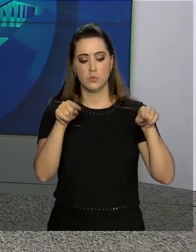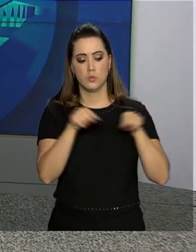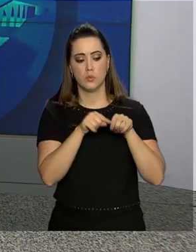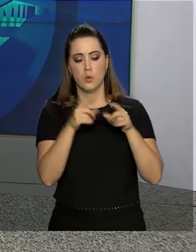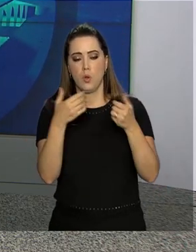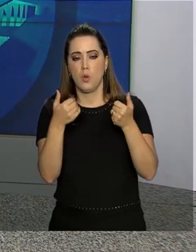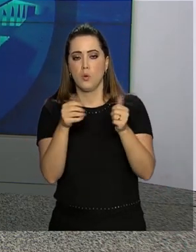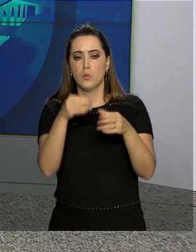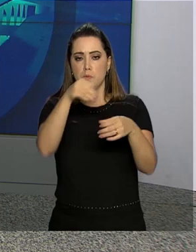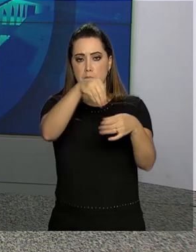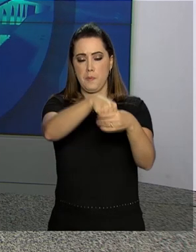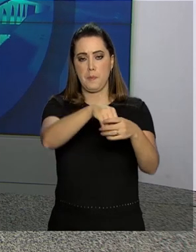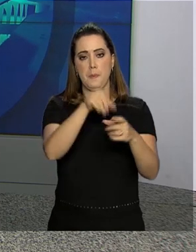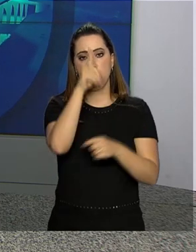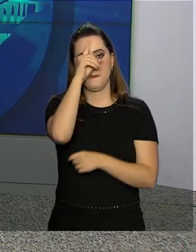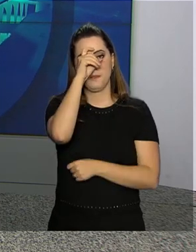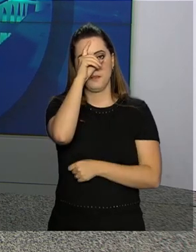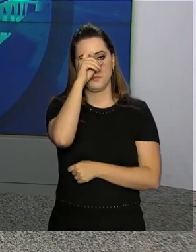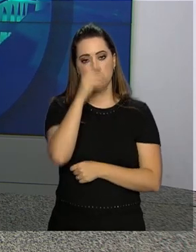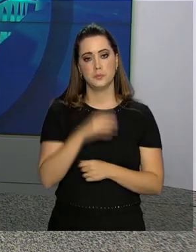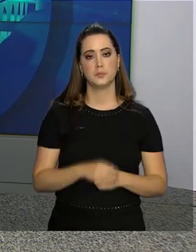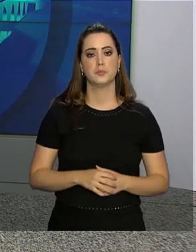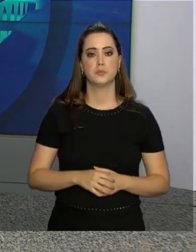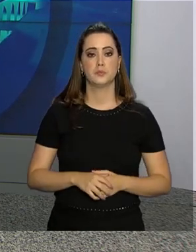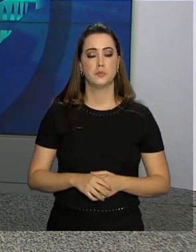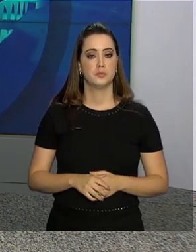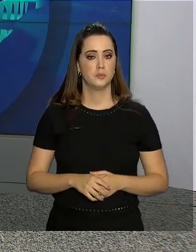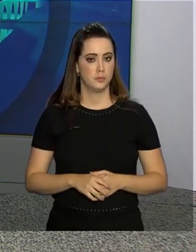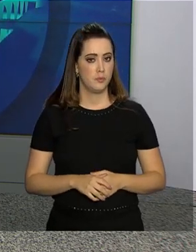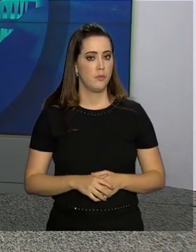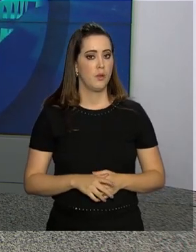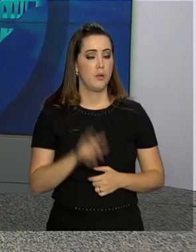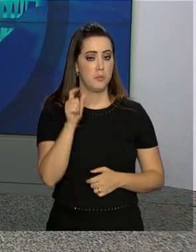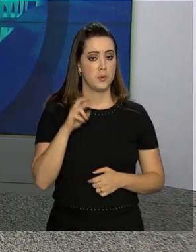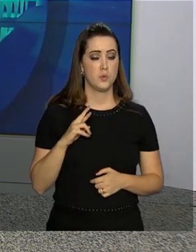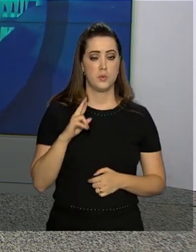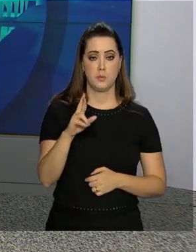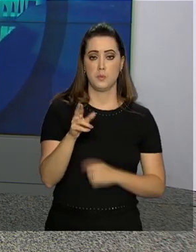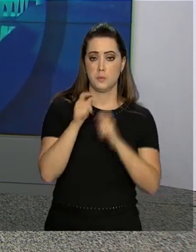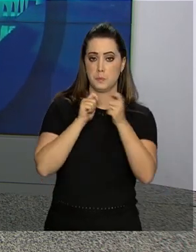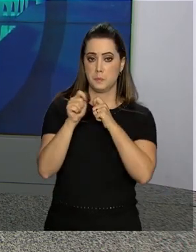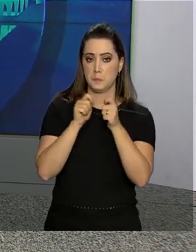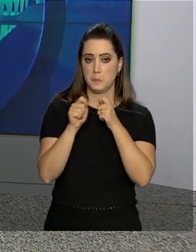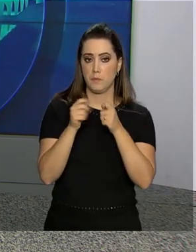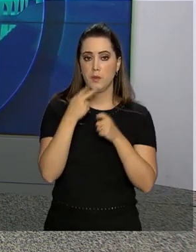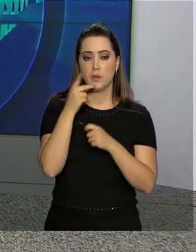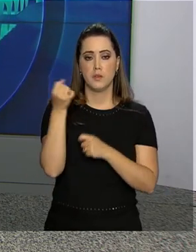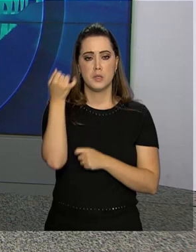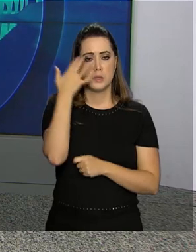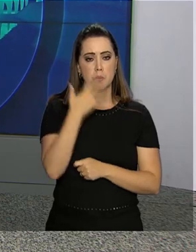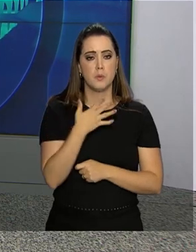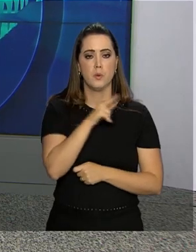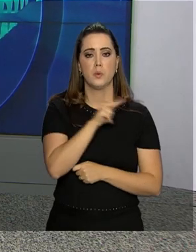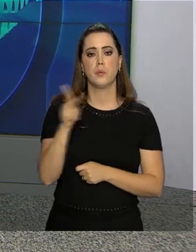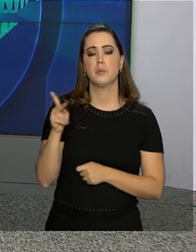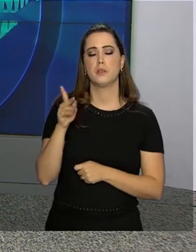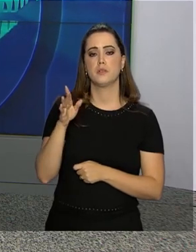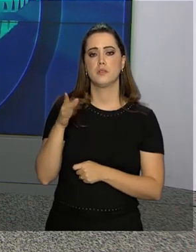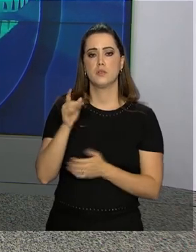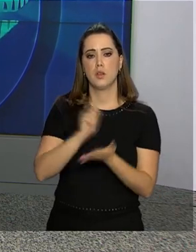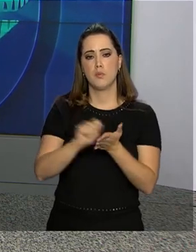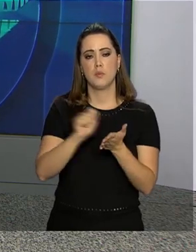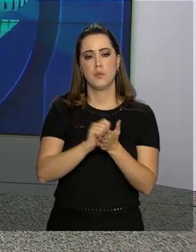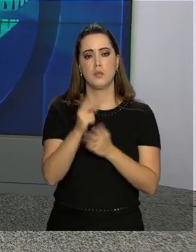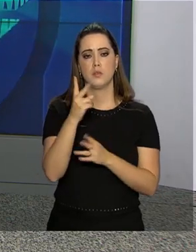despachar do escritório montado no Hospital Albert Einstein, em São Paulo. O porta-voz, Otávio Rego Barros, disse que o presidente